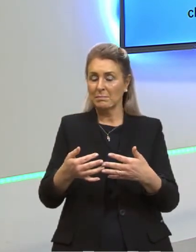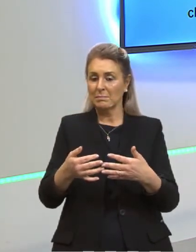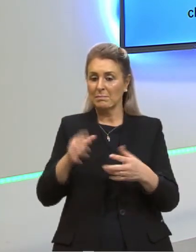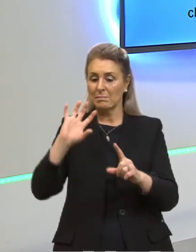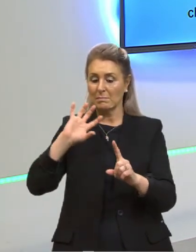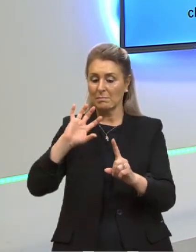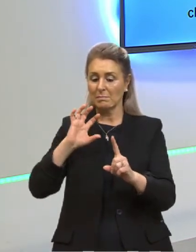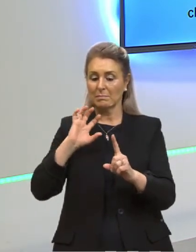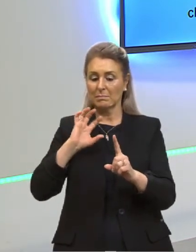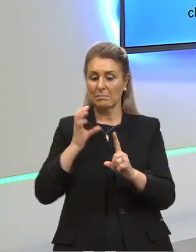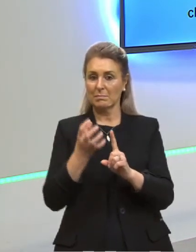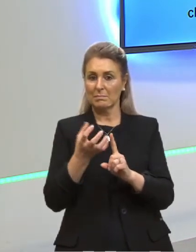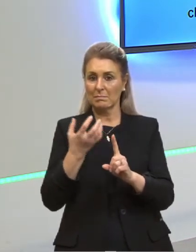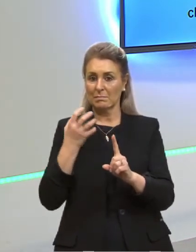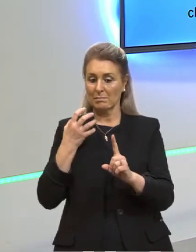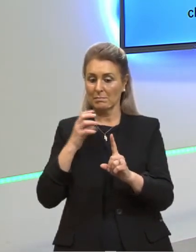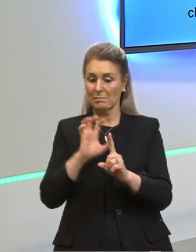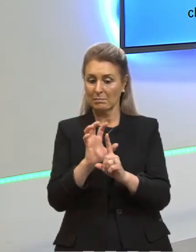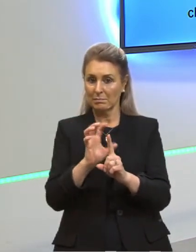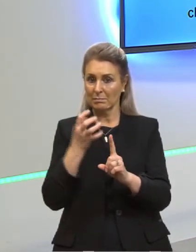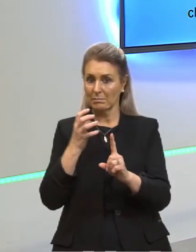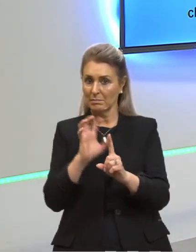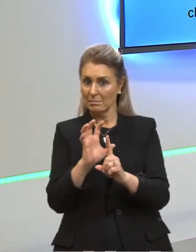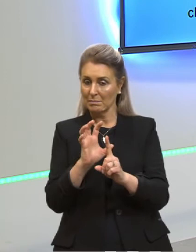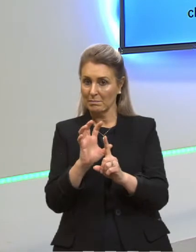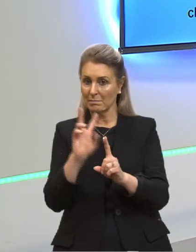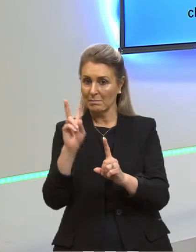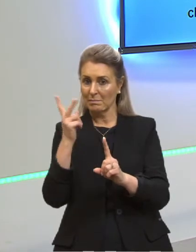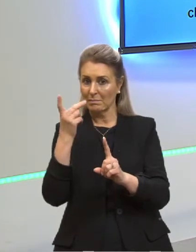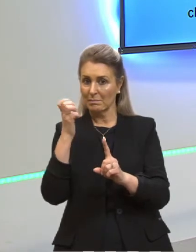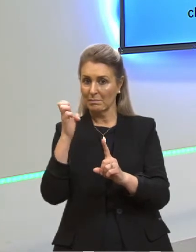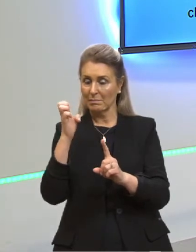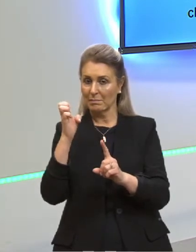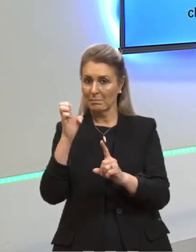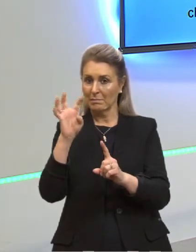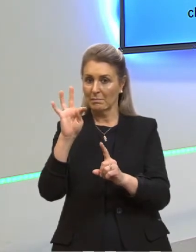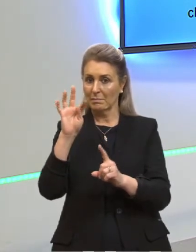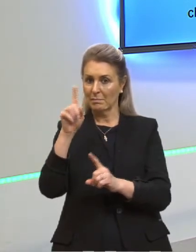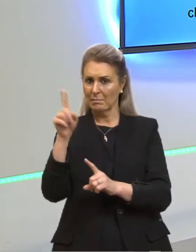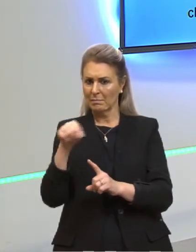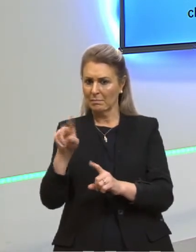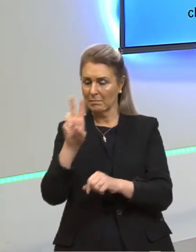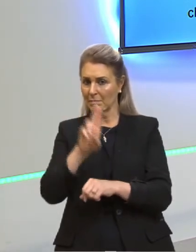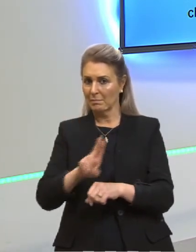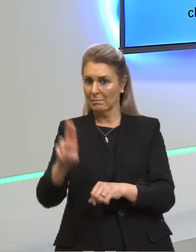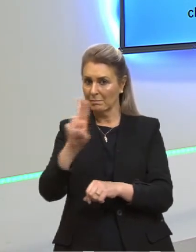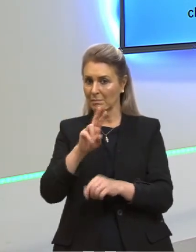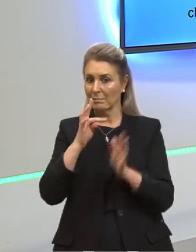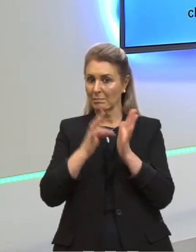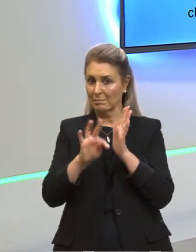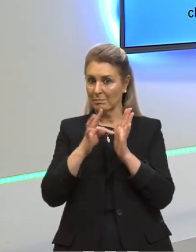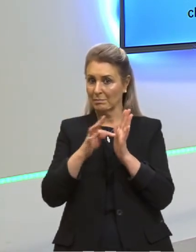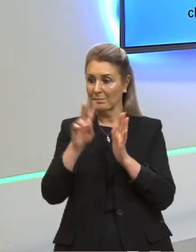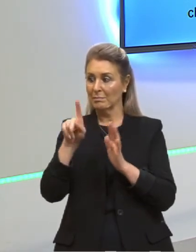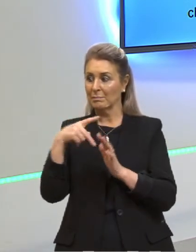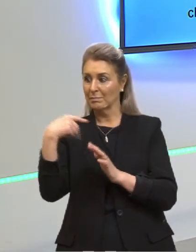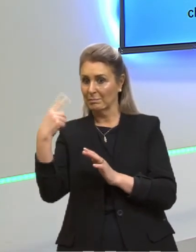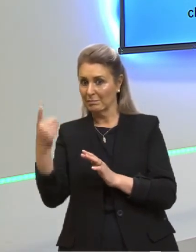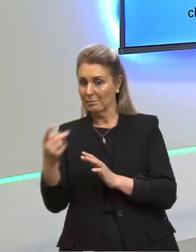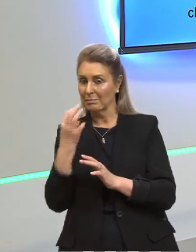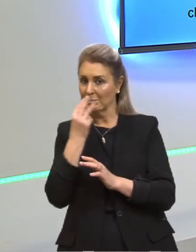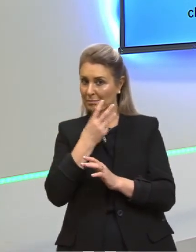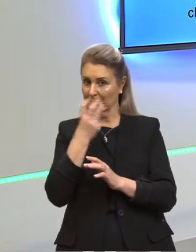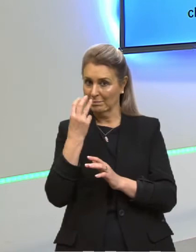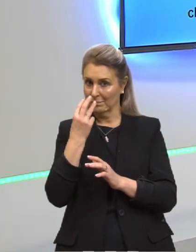efeito que Hertz já sabia que existia, que é o efeito fotoelétrico, mas ele usou a teoria de Planck. O que é o